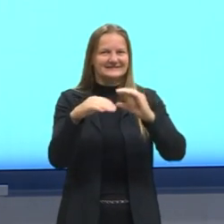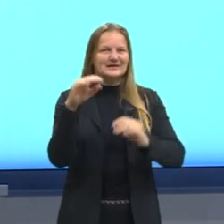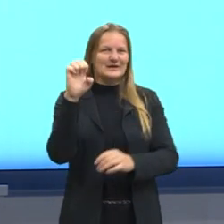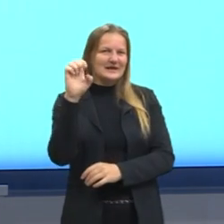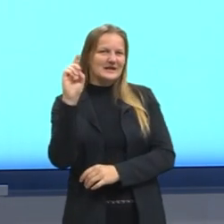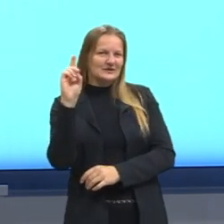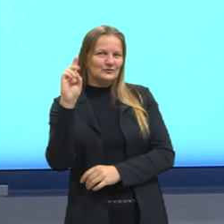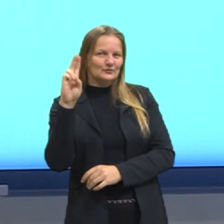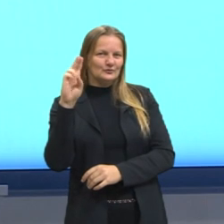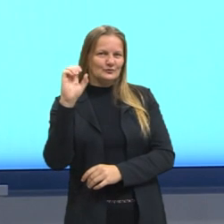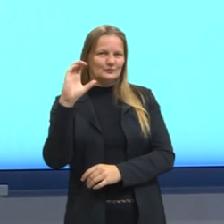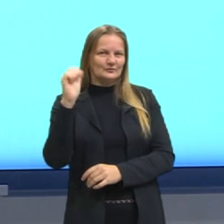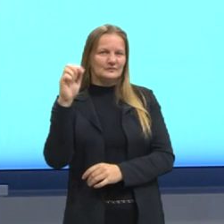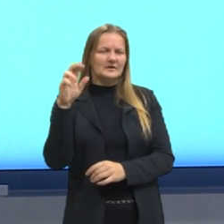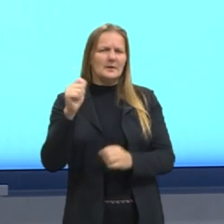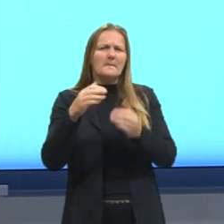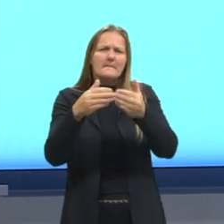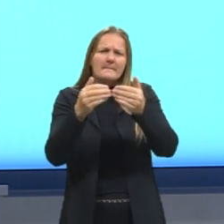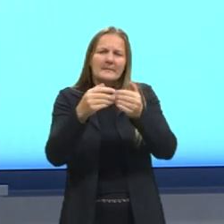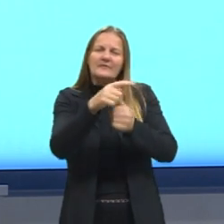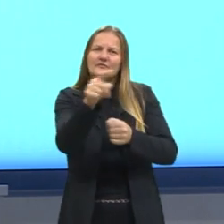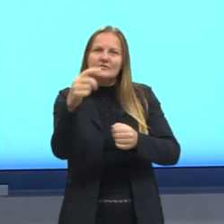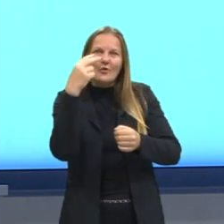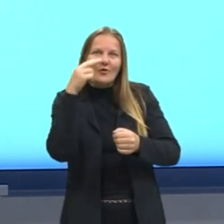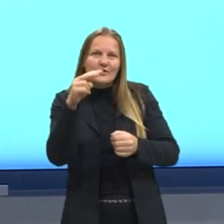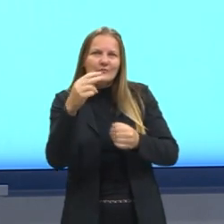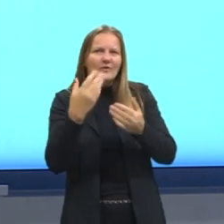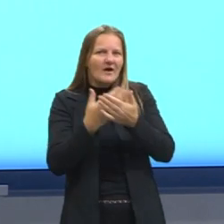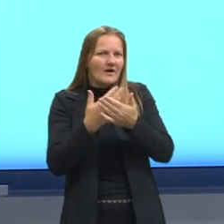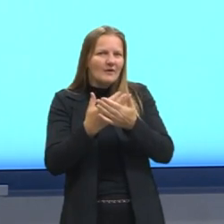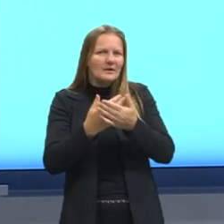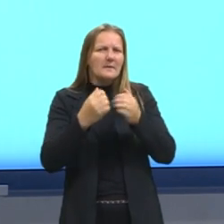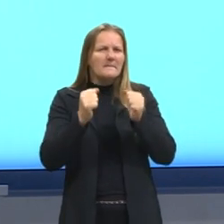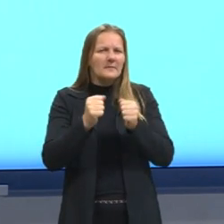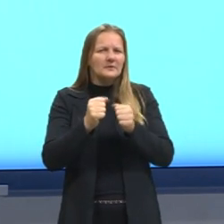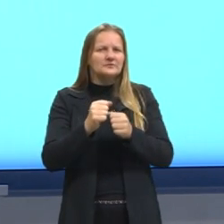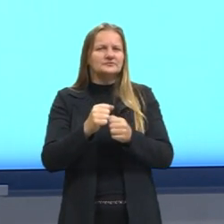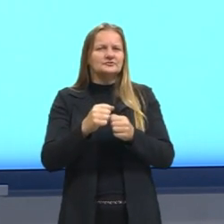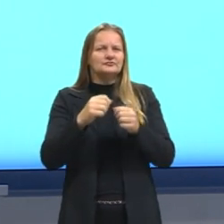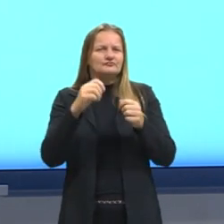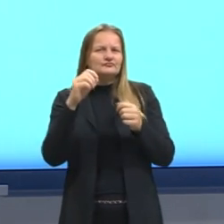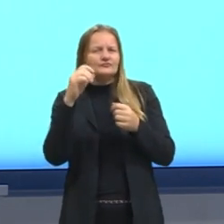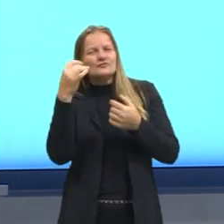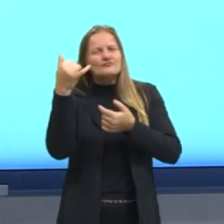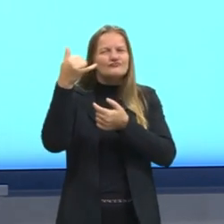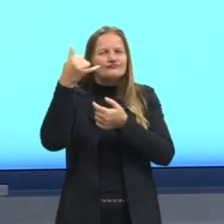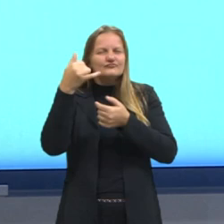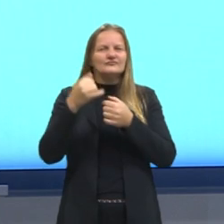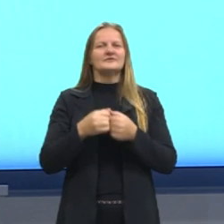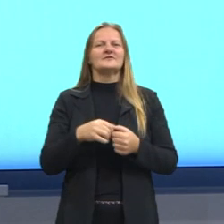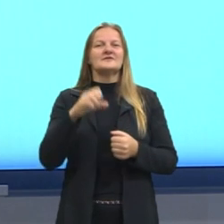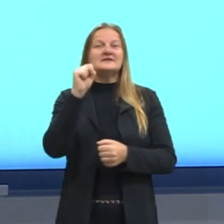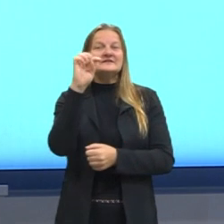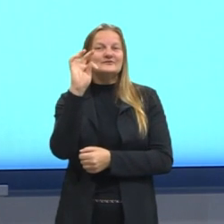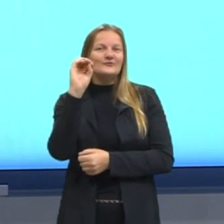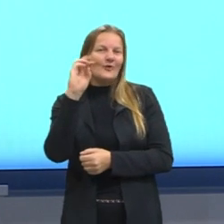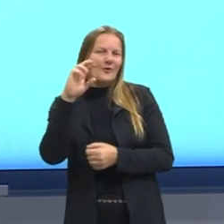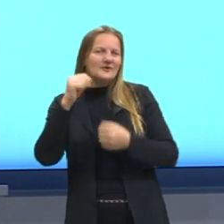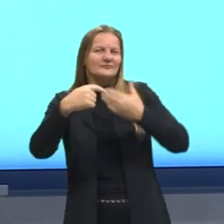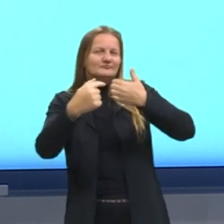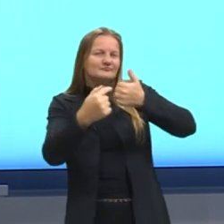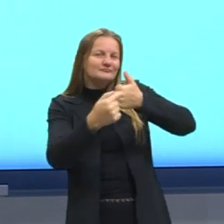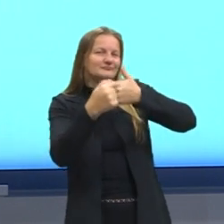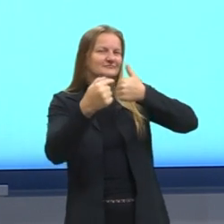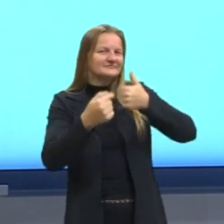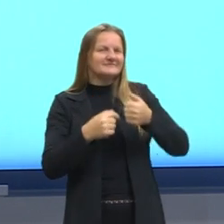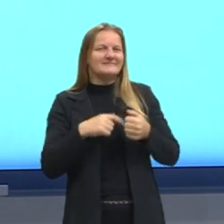Peço que vocês, ao estarem assistindo essa aula, vocês gravem stories, postem na internet, marquem a gente,